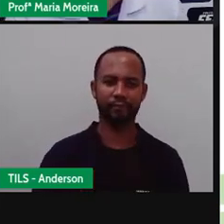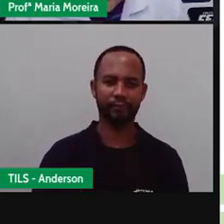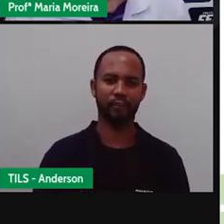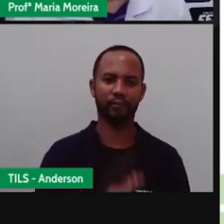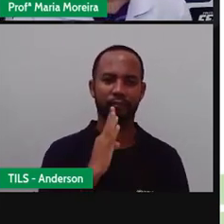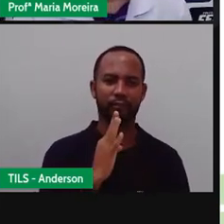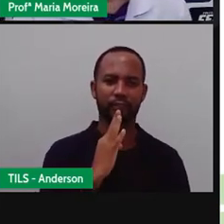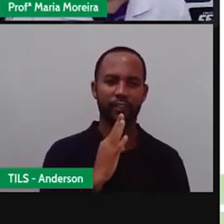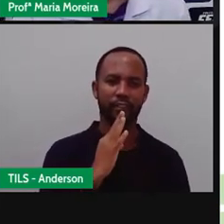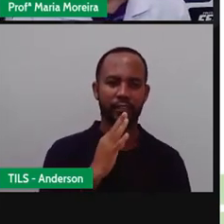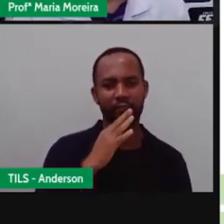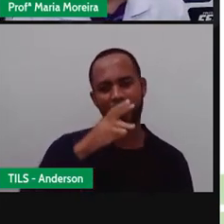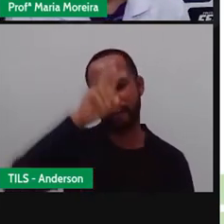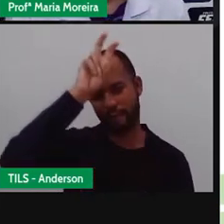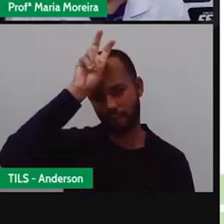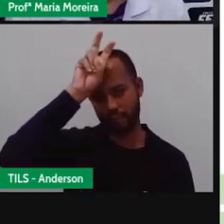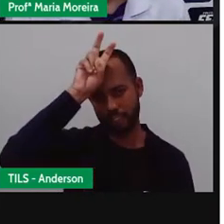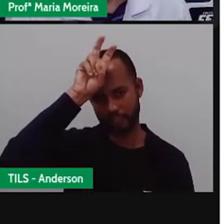Conhece que animal é esse?